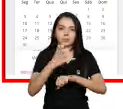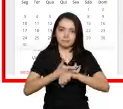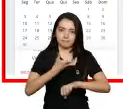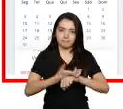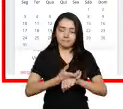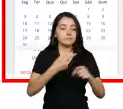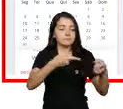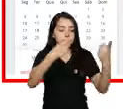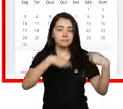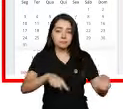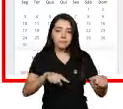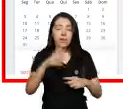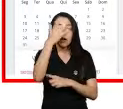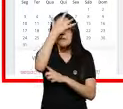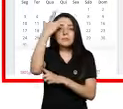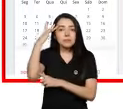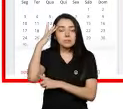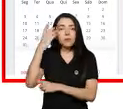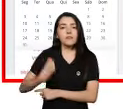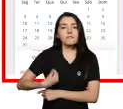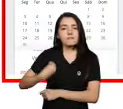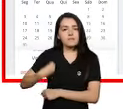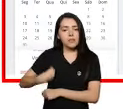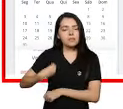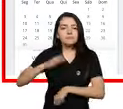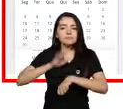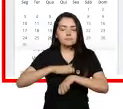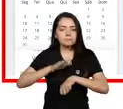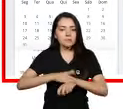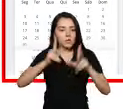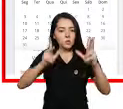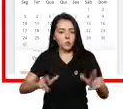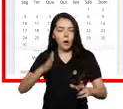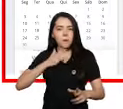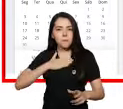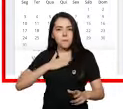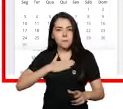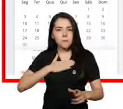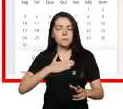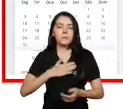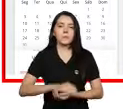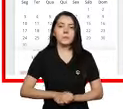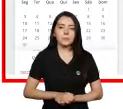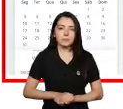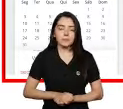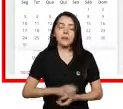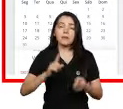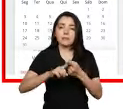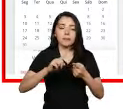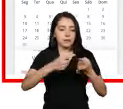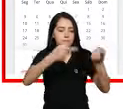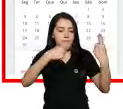disciplinas. Usuários Online, no qual é possível ver os usuários que estão online naquele mesmo momento. E